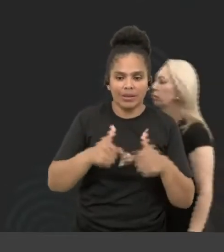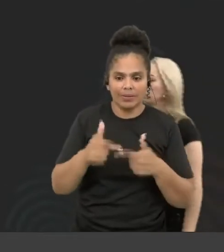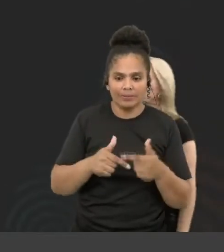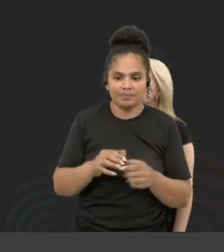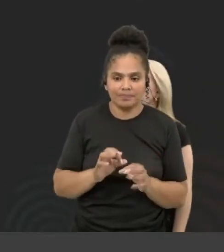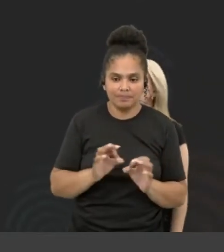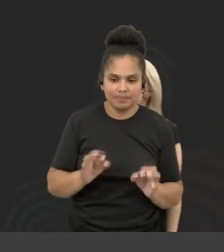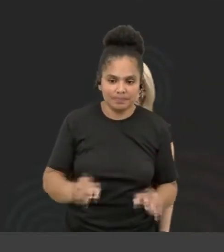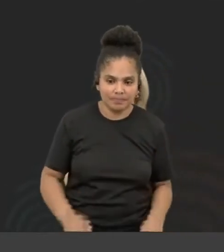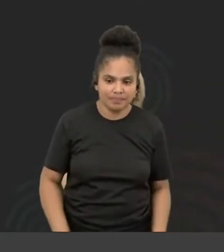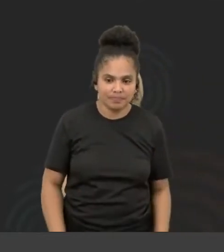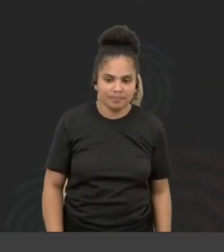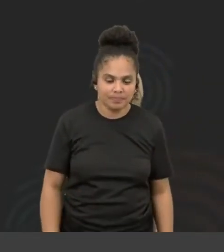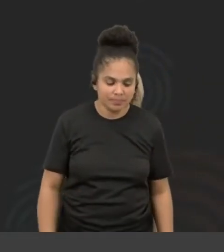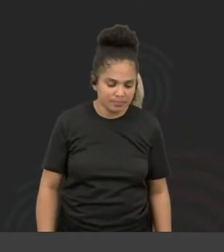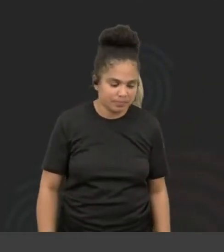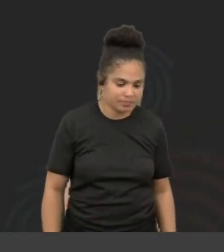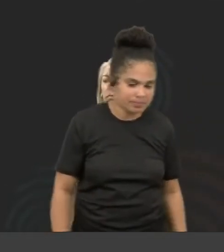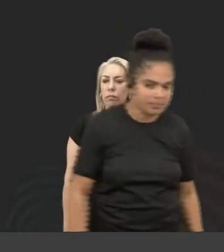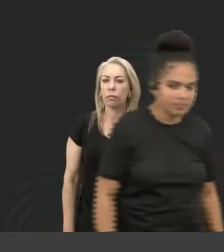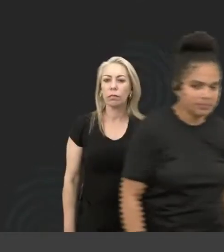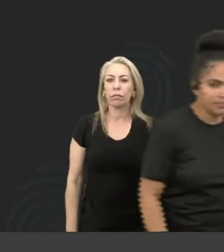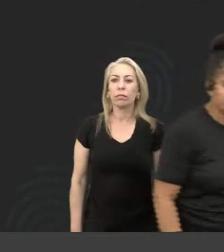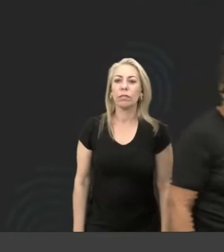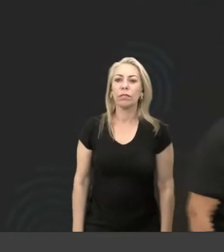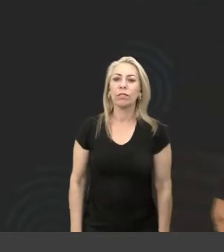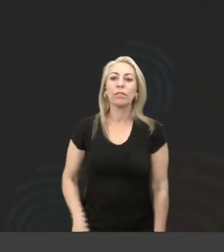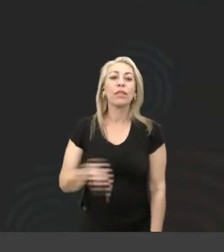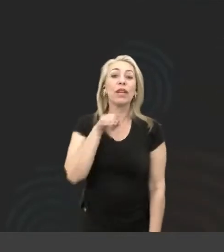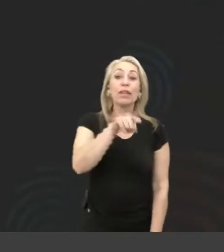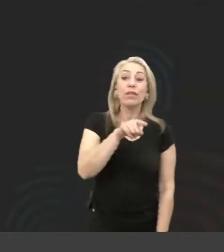Perfeito. Perfeito. E você, Diego?